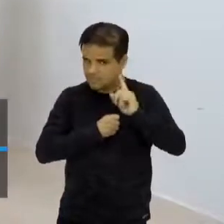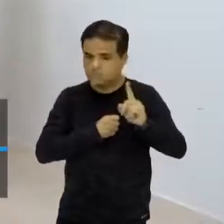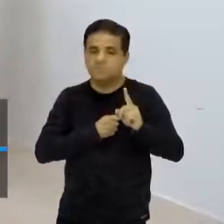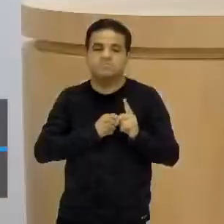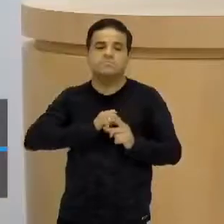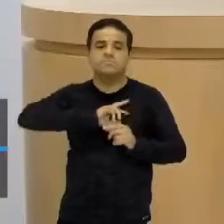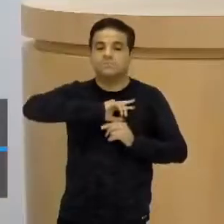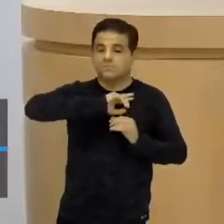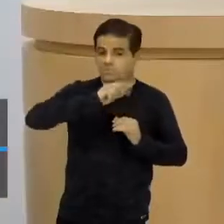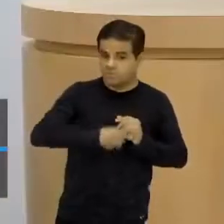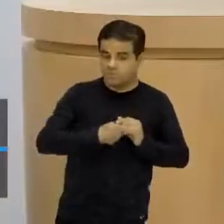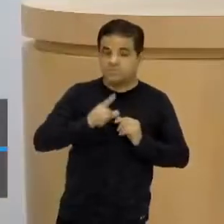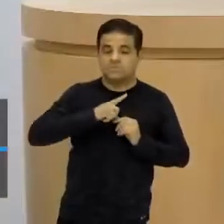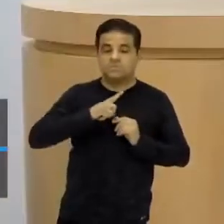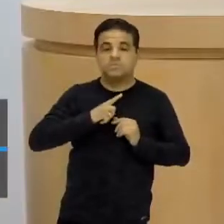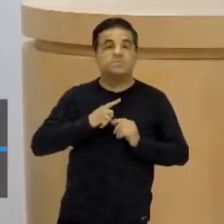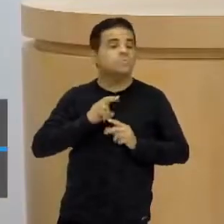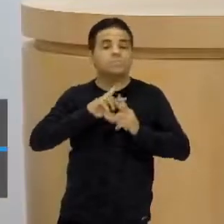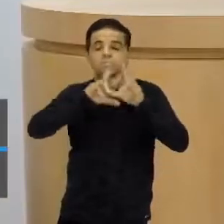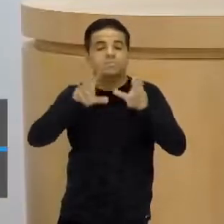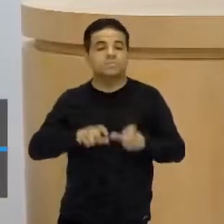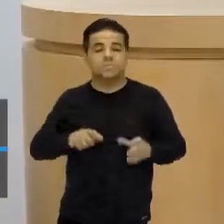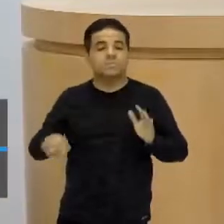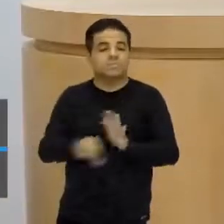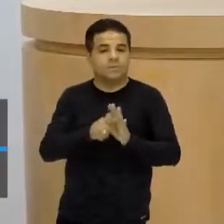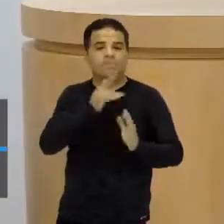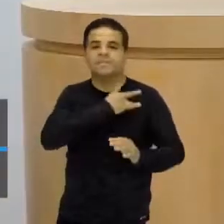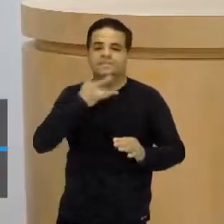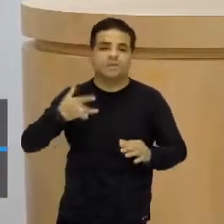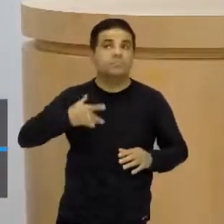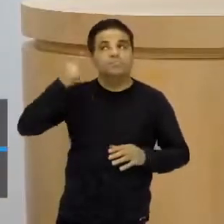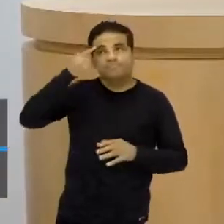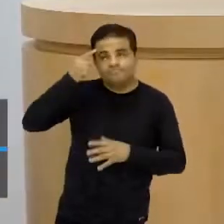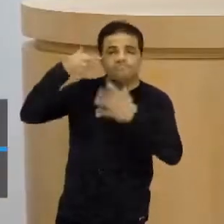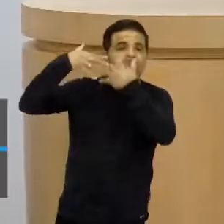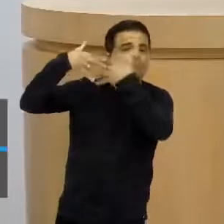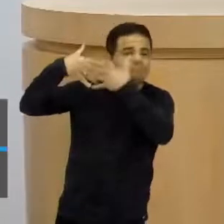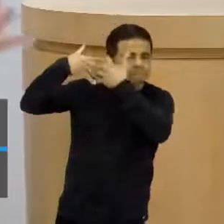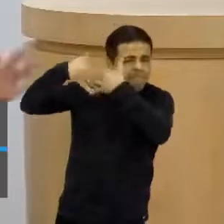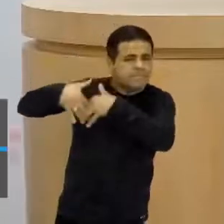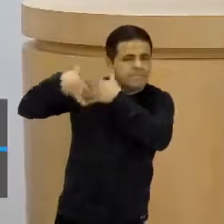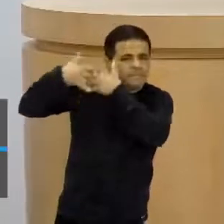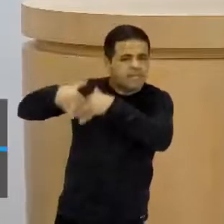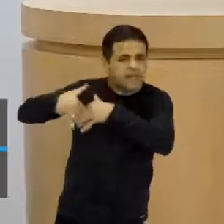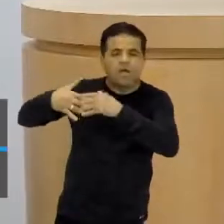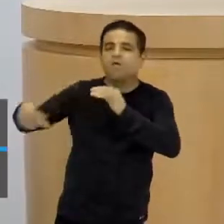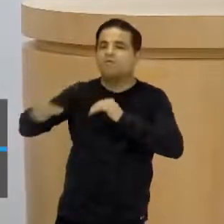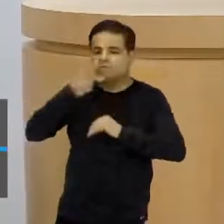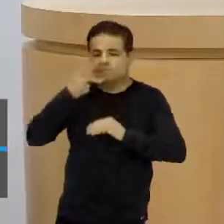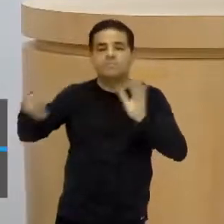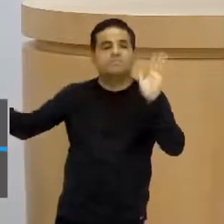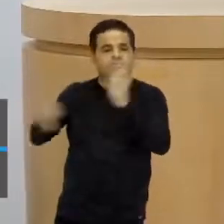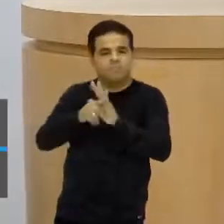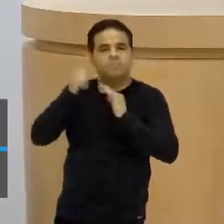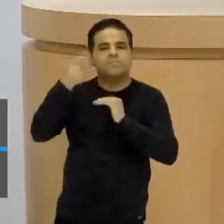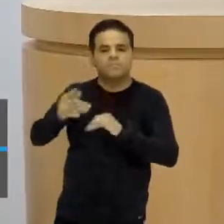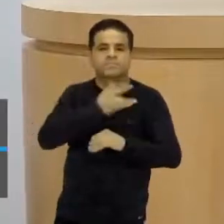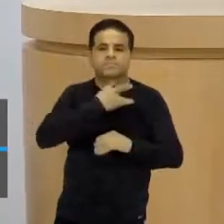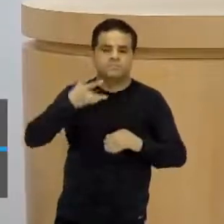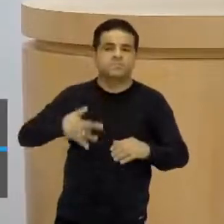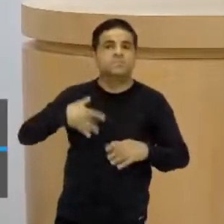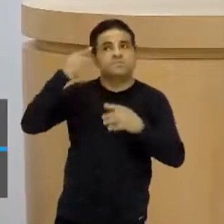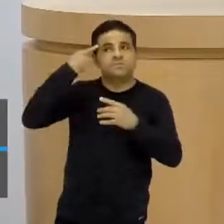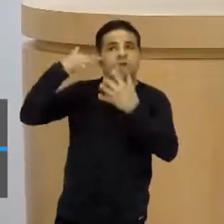caiu sobre a própria saúde mental, né? Caiu sobre, falou sobre a própria saúde mental e como a sociedade